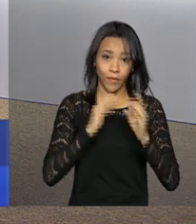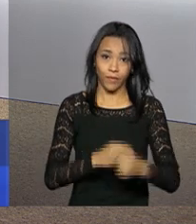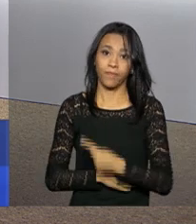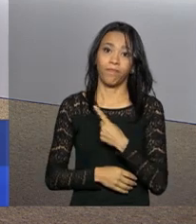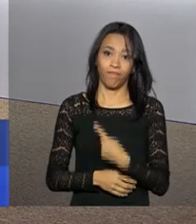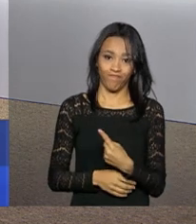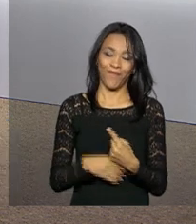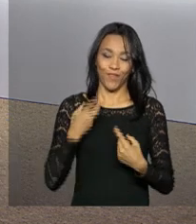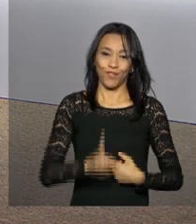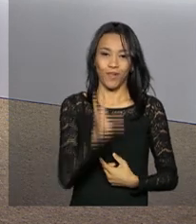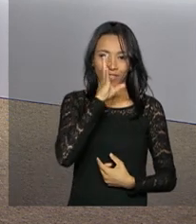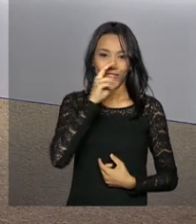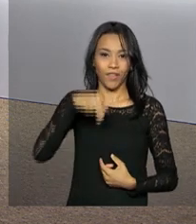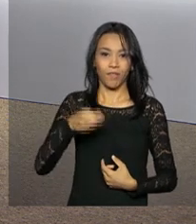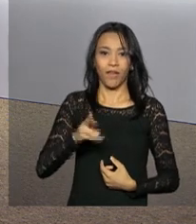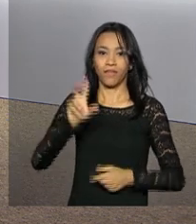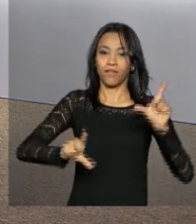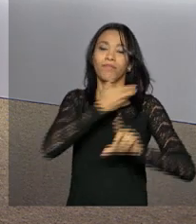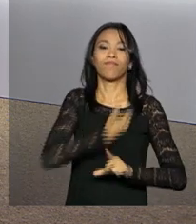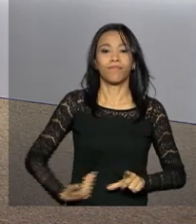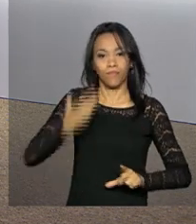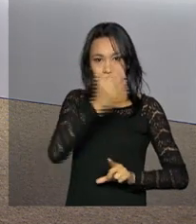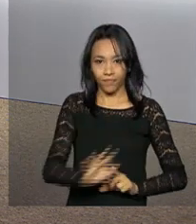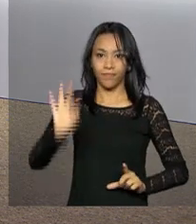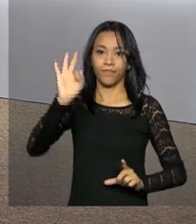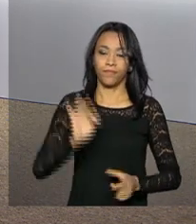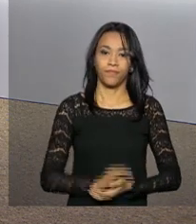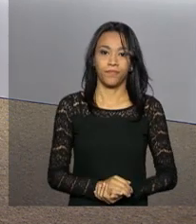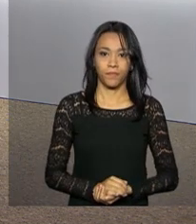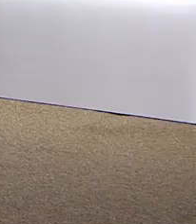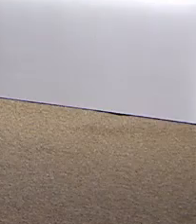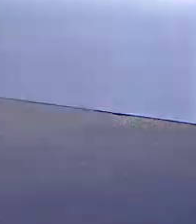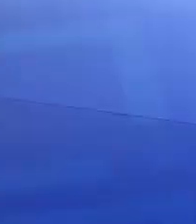tvnbr. E continue com a gente, NBR, a TV do Governo Federal.